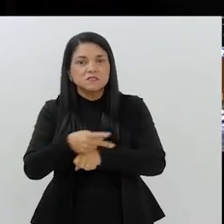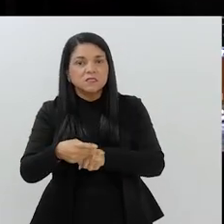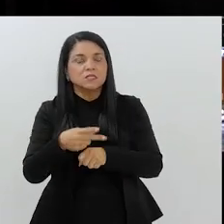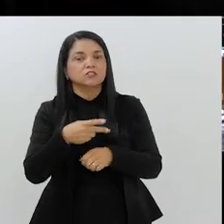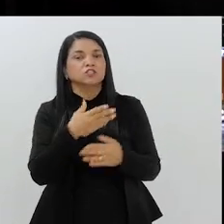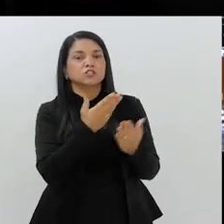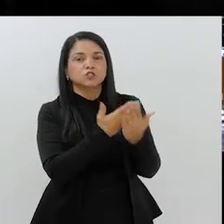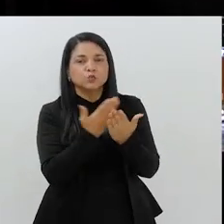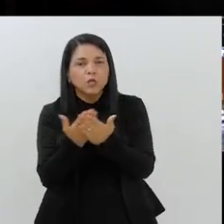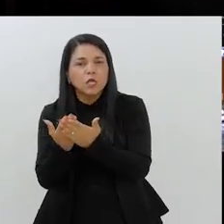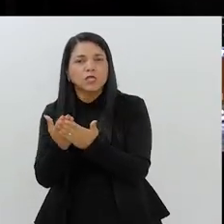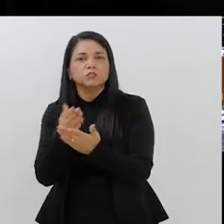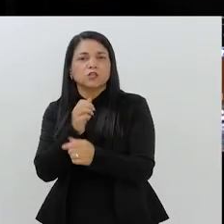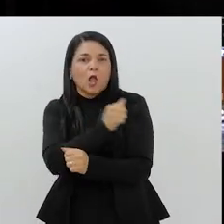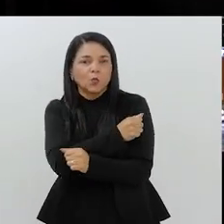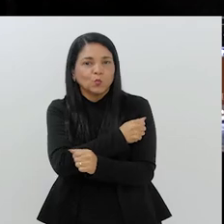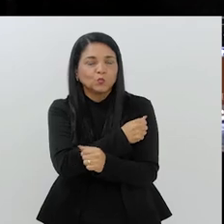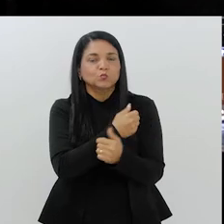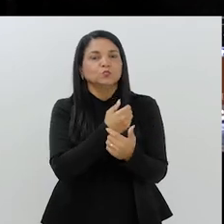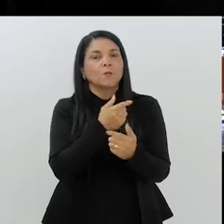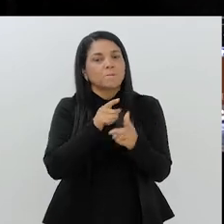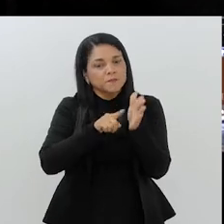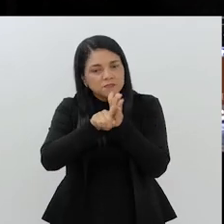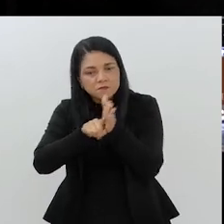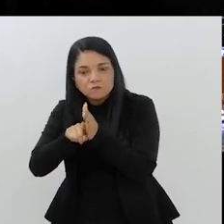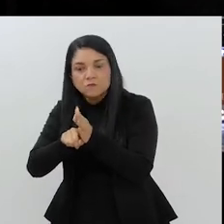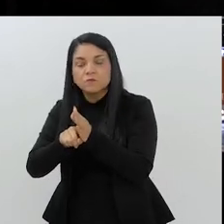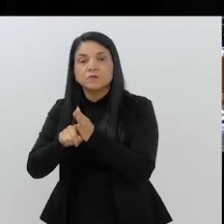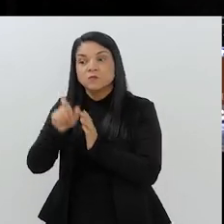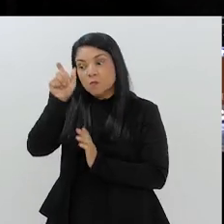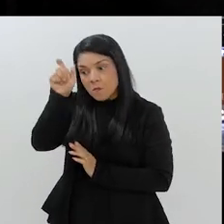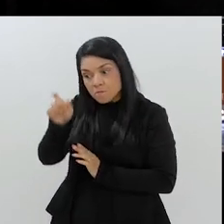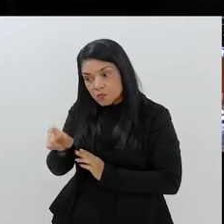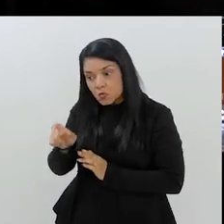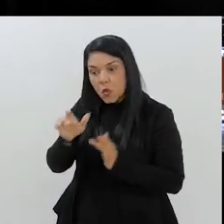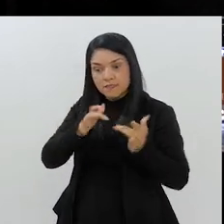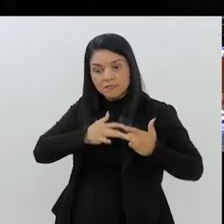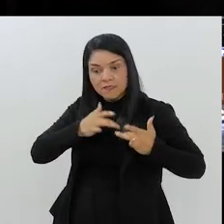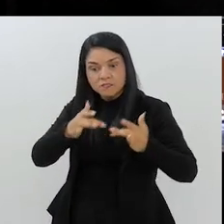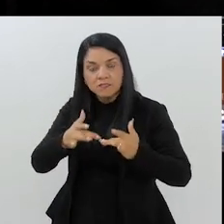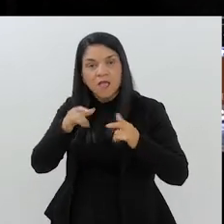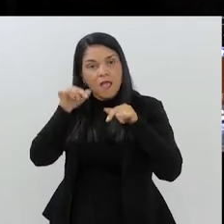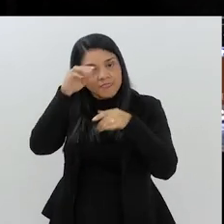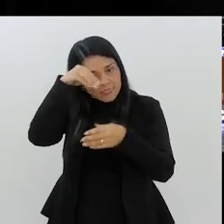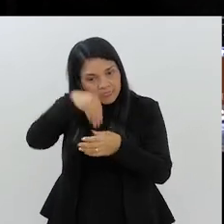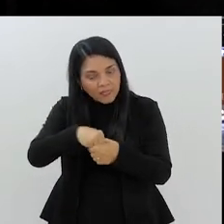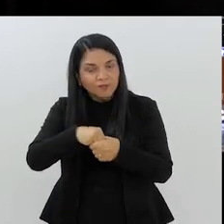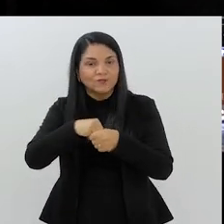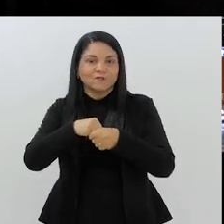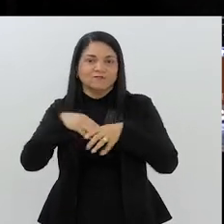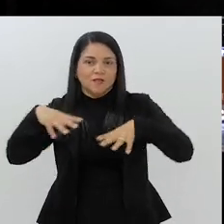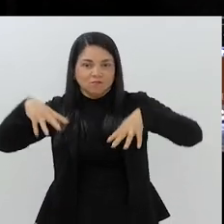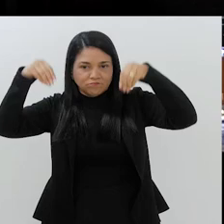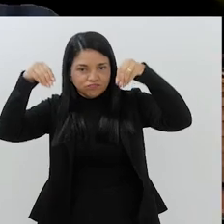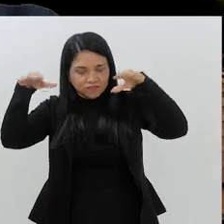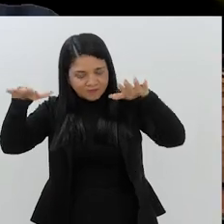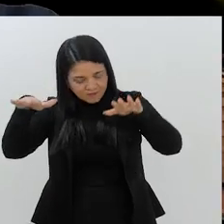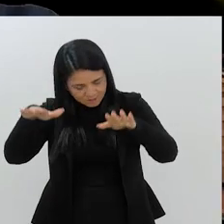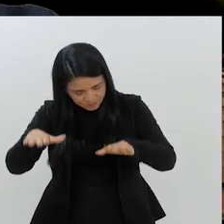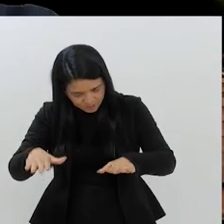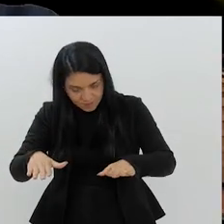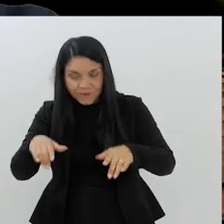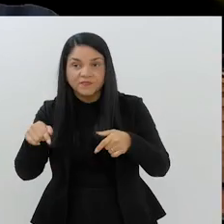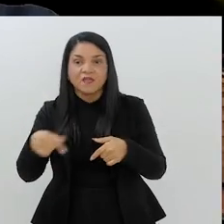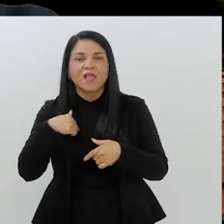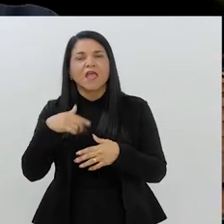visitantes. Nós recebemos estudantes, pesquisadores, então, precisa de uma pessoa que se dedique com mais tempo. Fiquei muito feliz